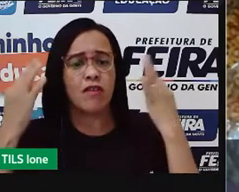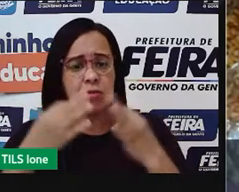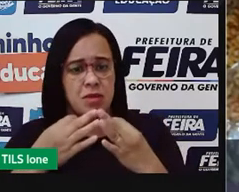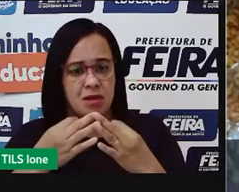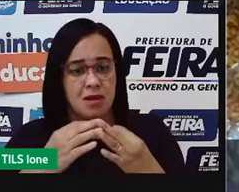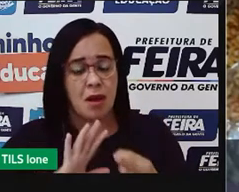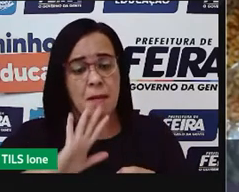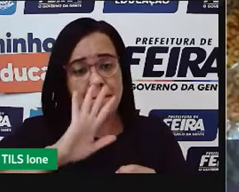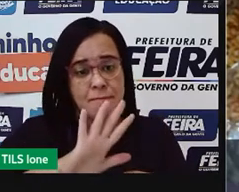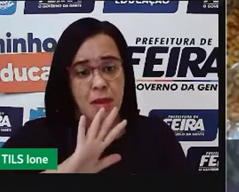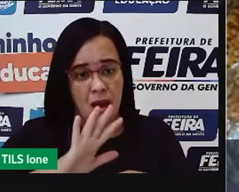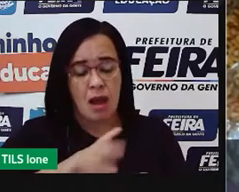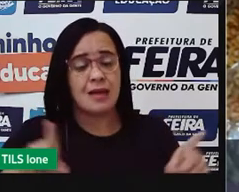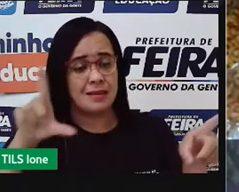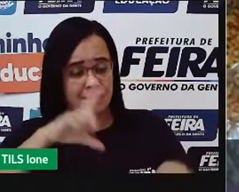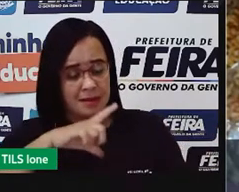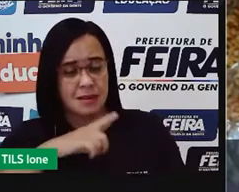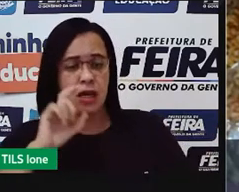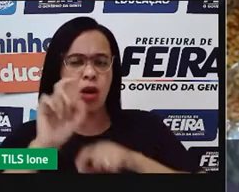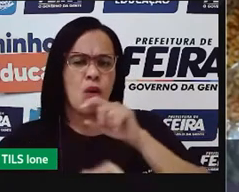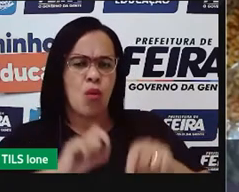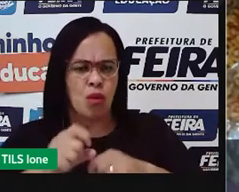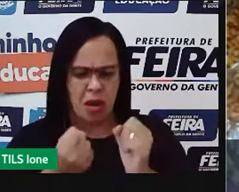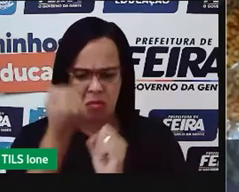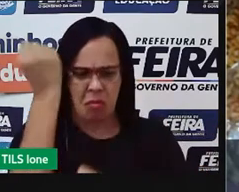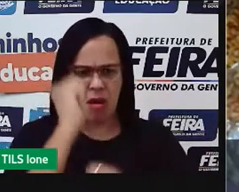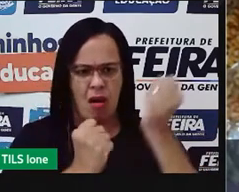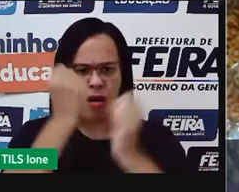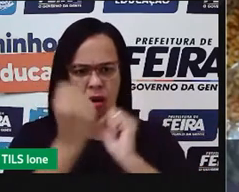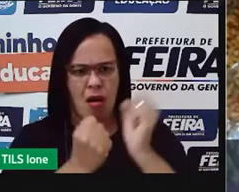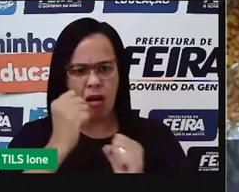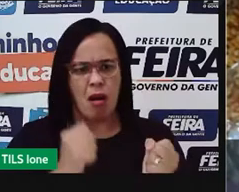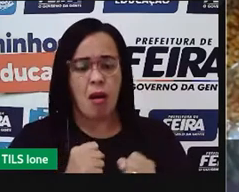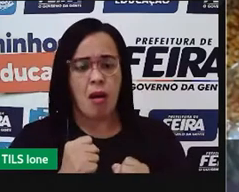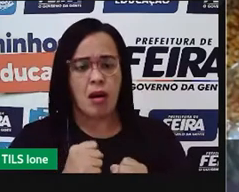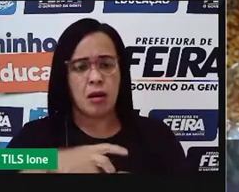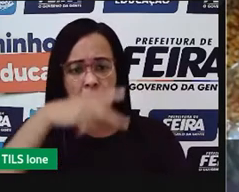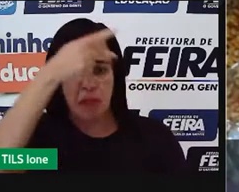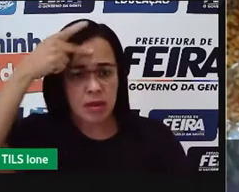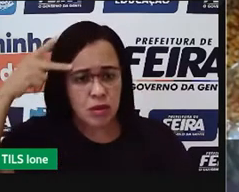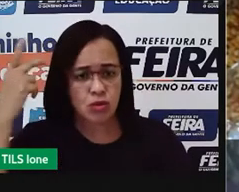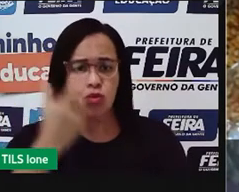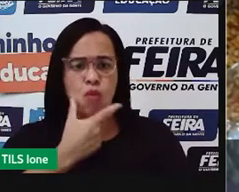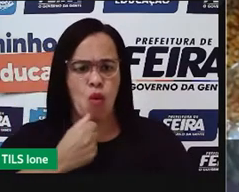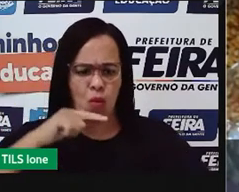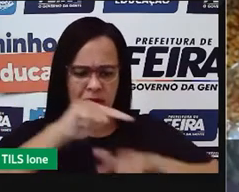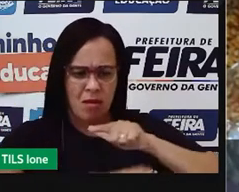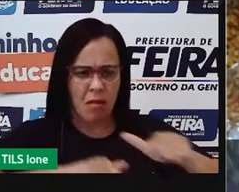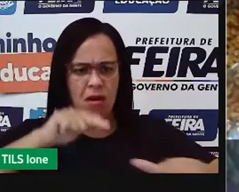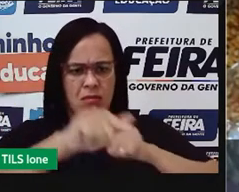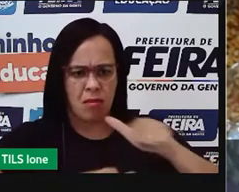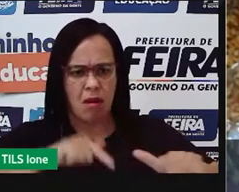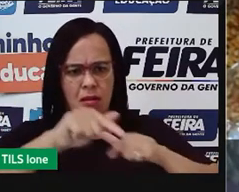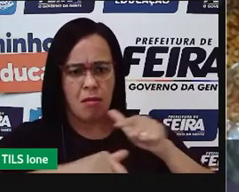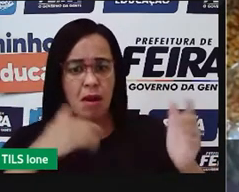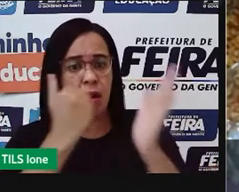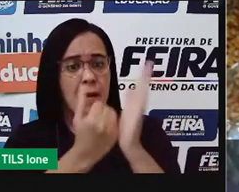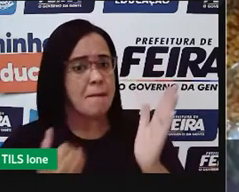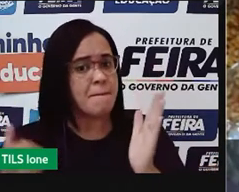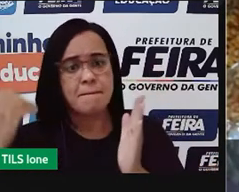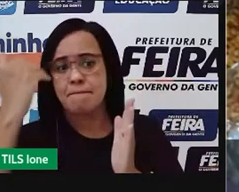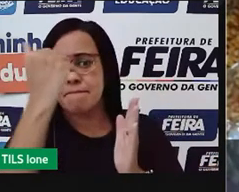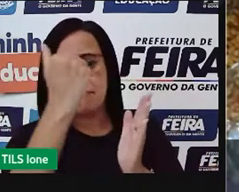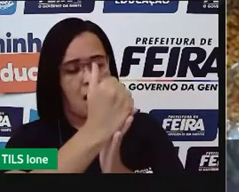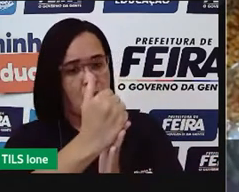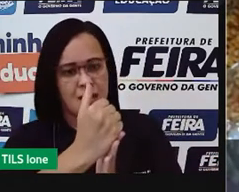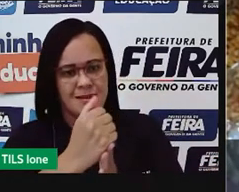plantando, ou até mesmo do espaço rural onde está se plantando, todo mundo vai precisar comer, né. Então, essa agricultura familiar chama